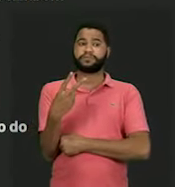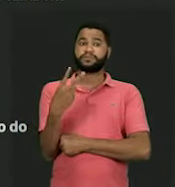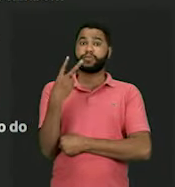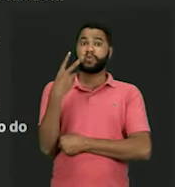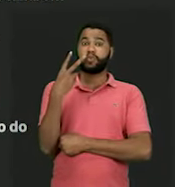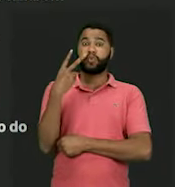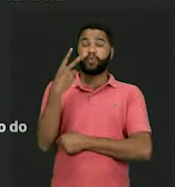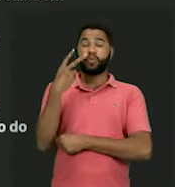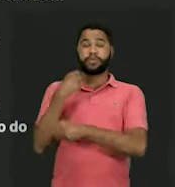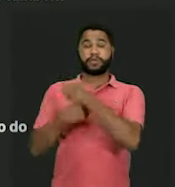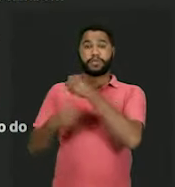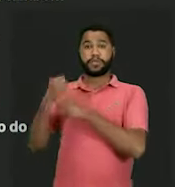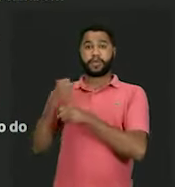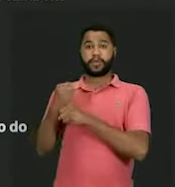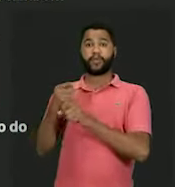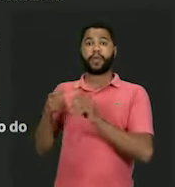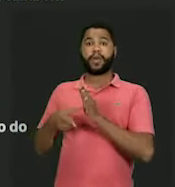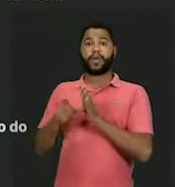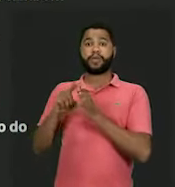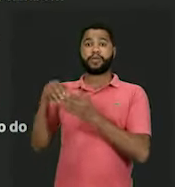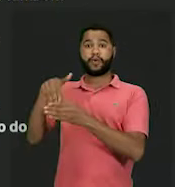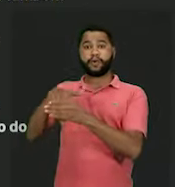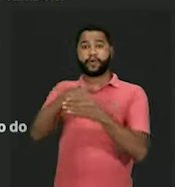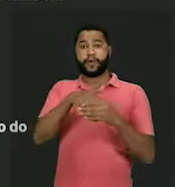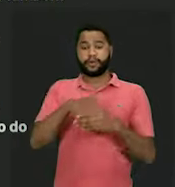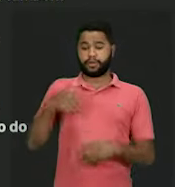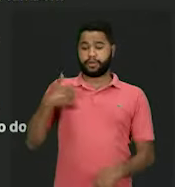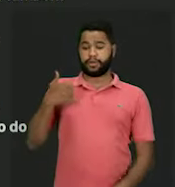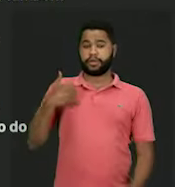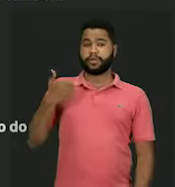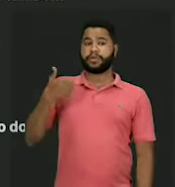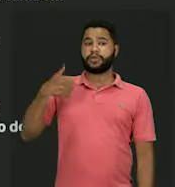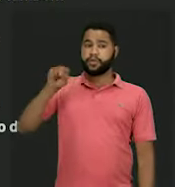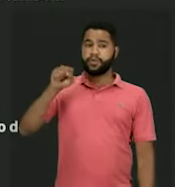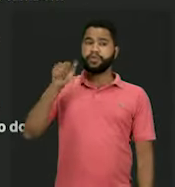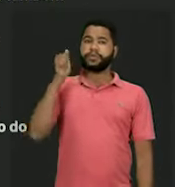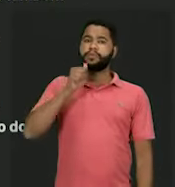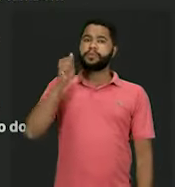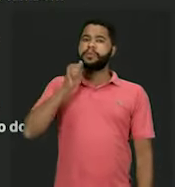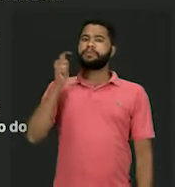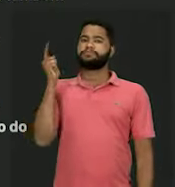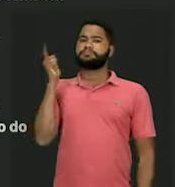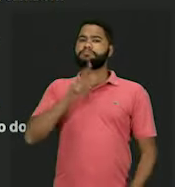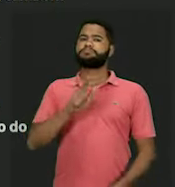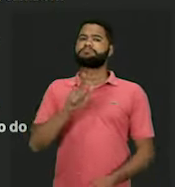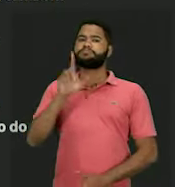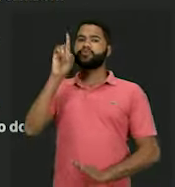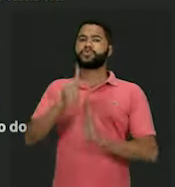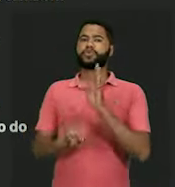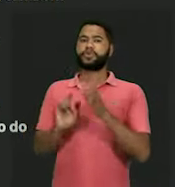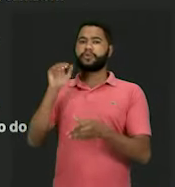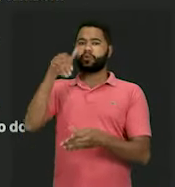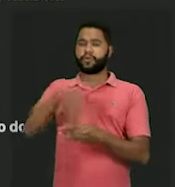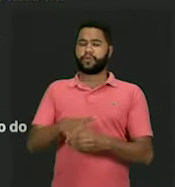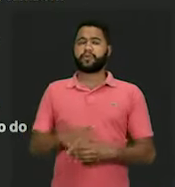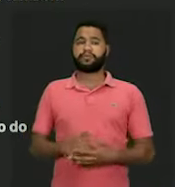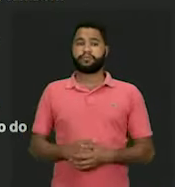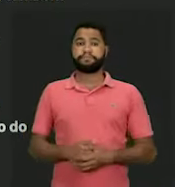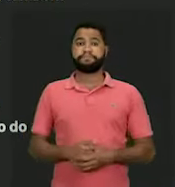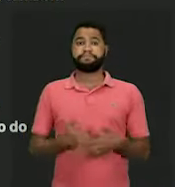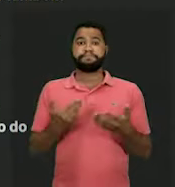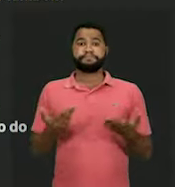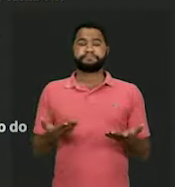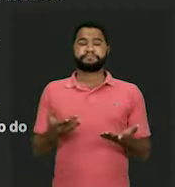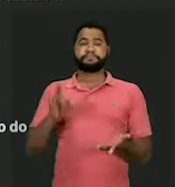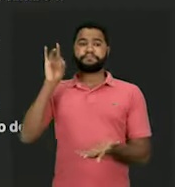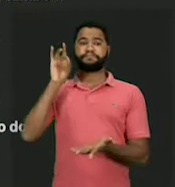anos antes estabelecido o voto aos 18 anos, que as mulheres obtiveram o direito de votar, o que veio a se